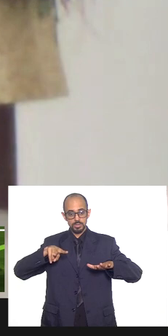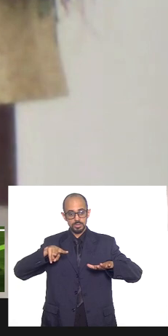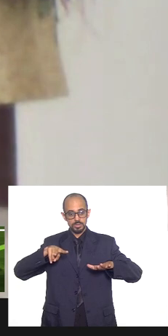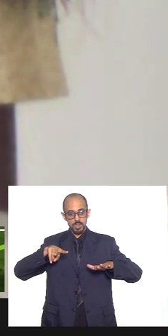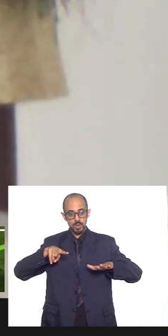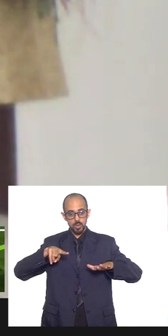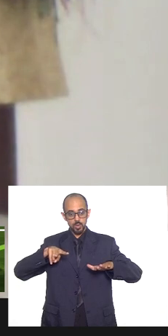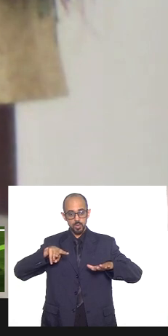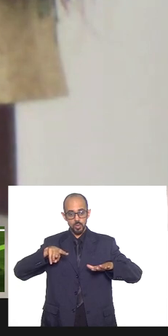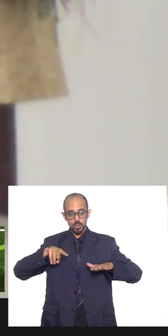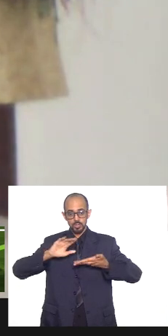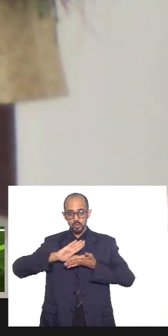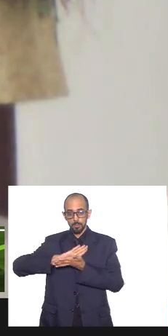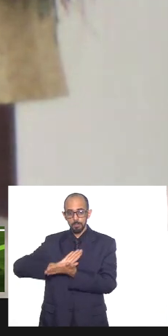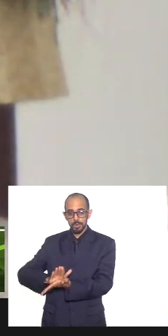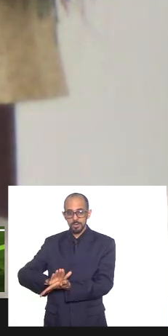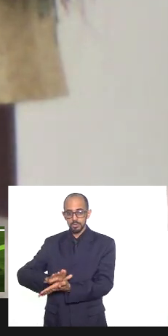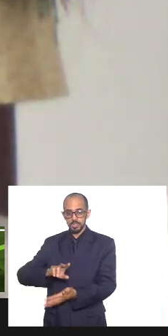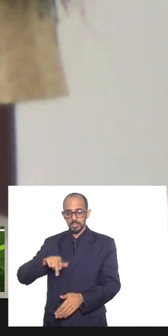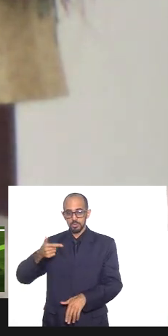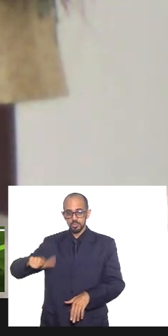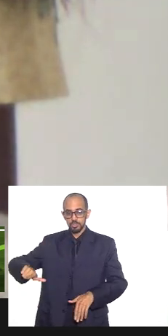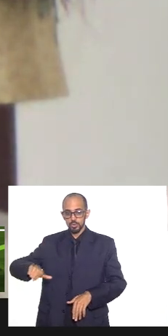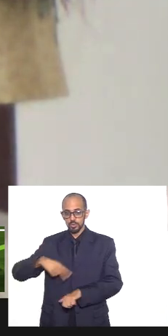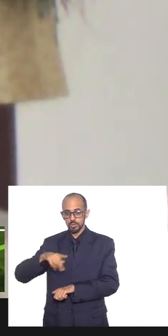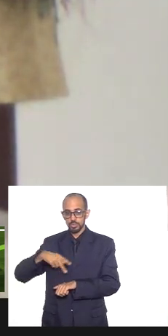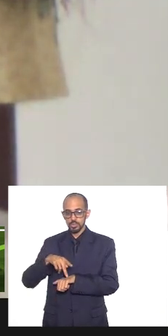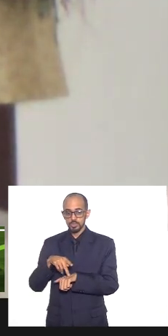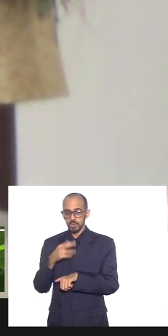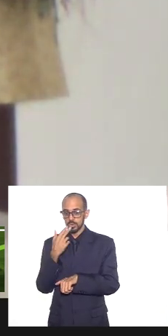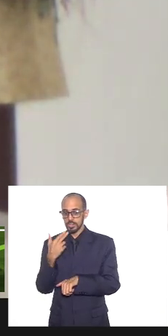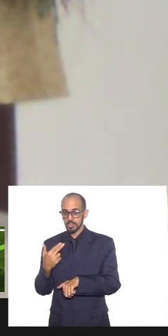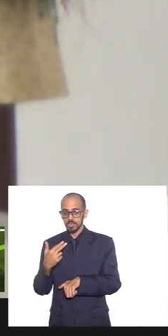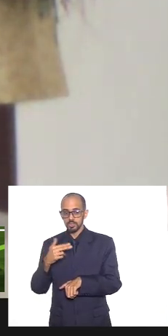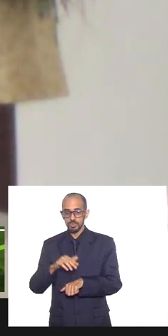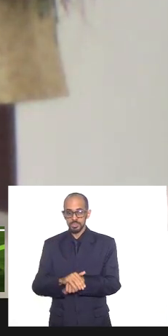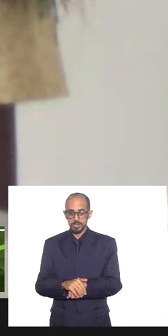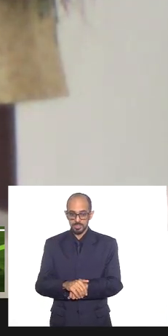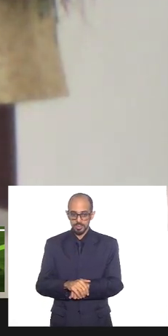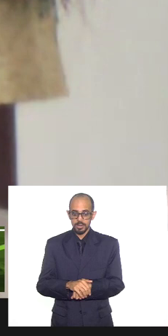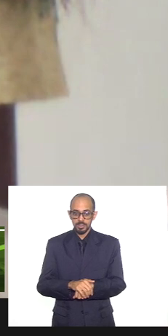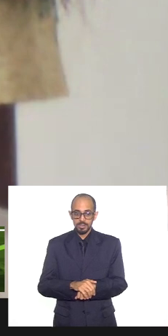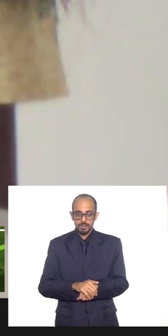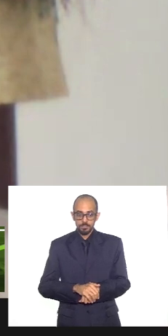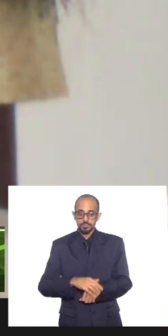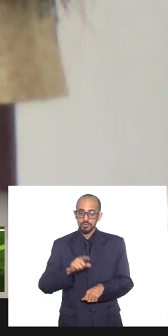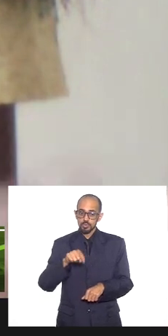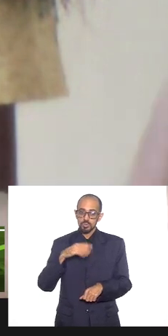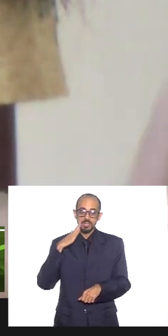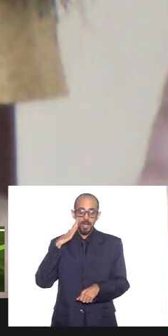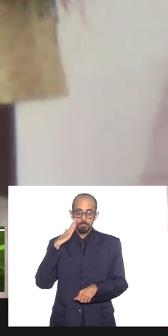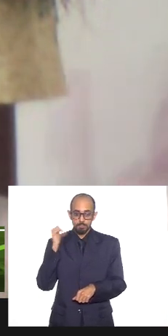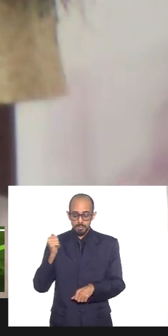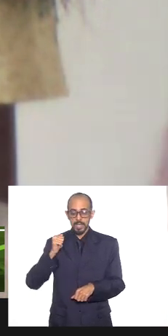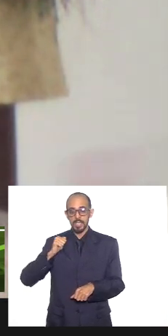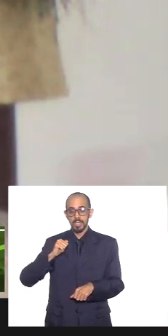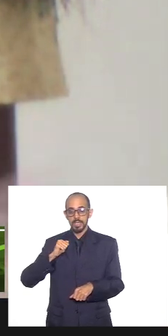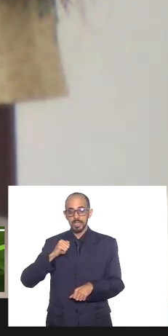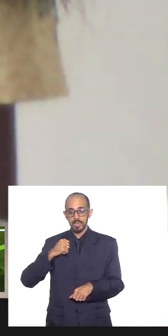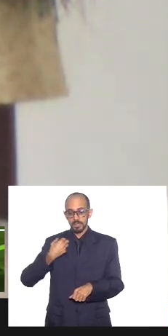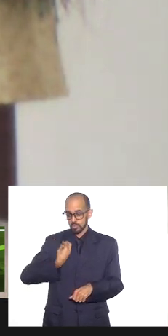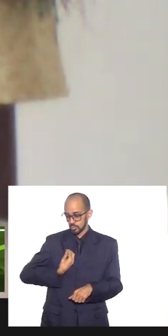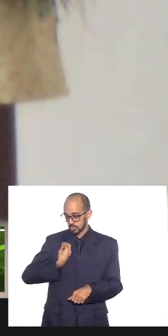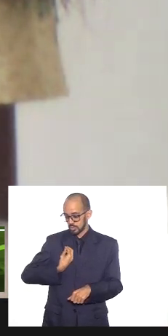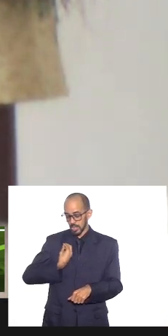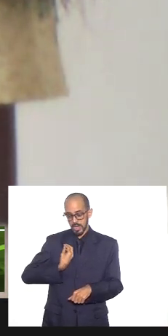que é alimentado pela colônia pela colonialidade de saber do ser e do ter né eu acho